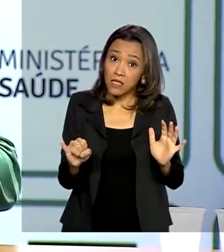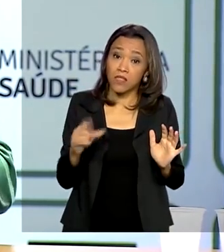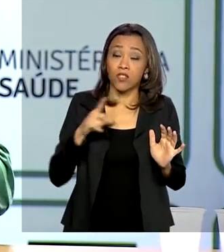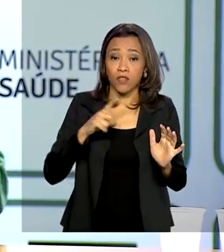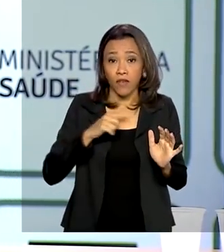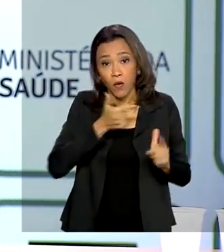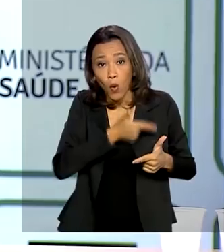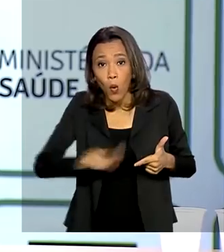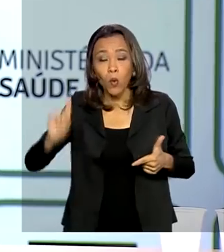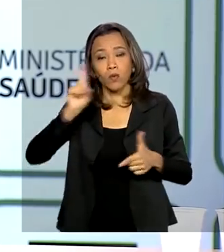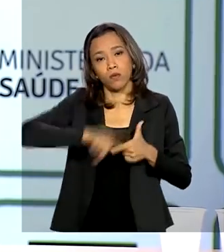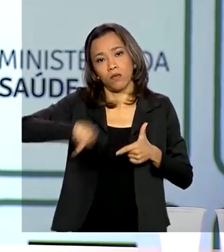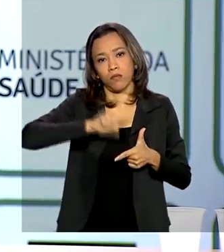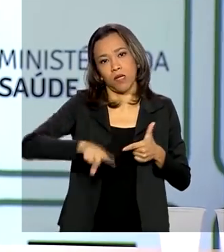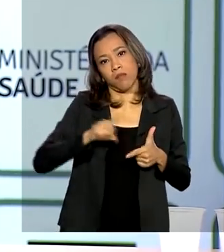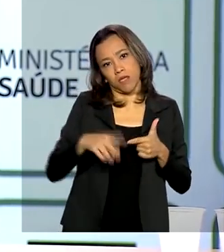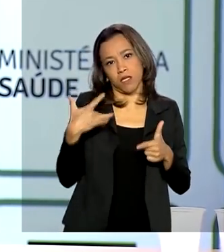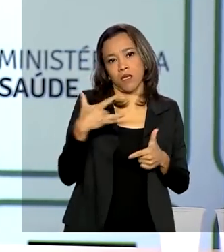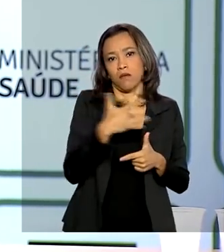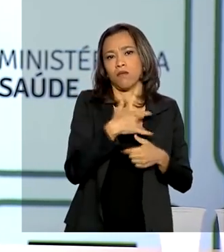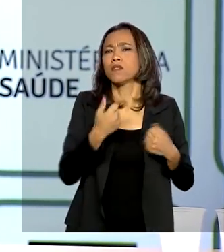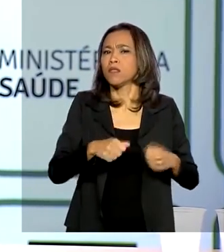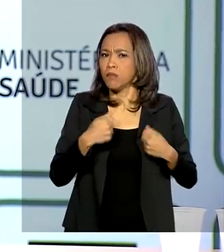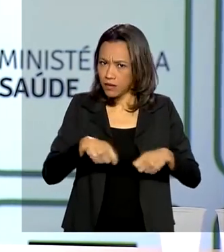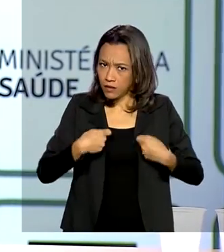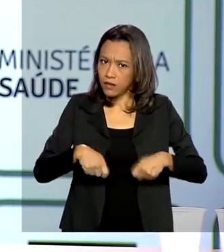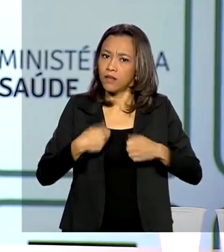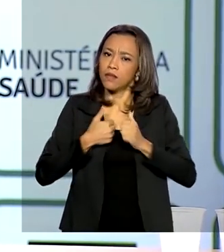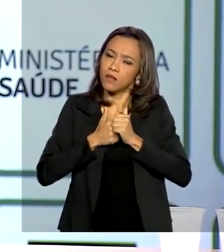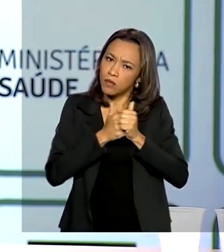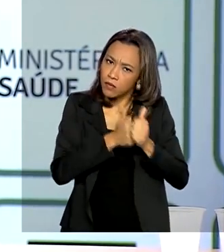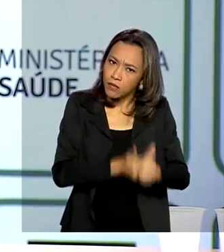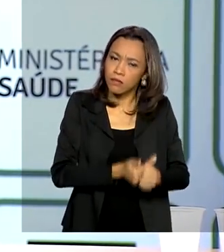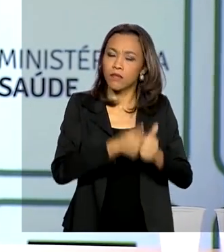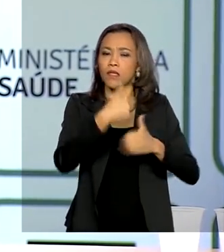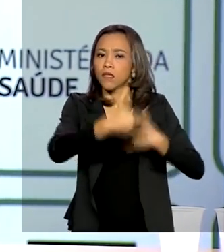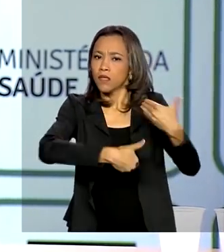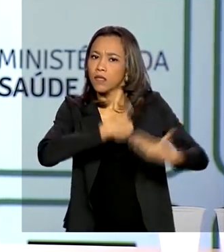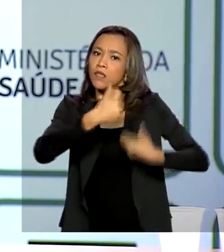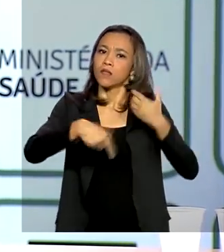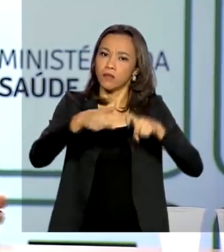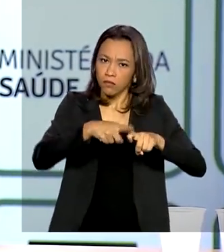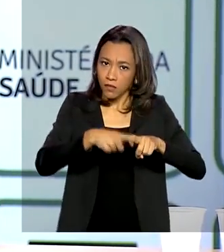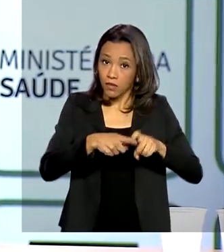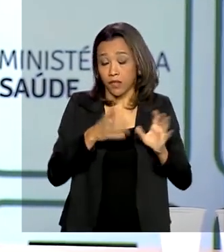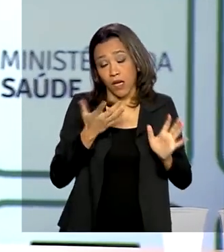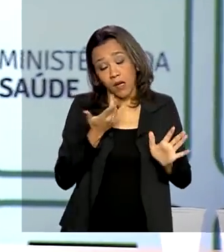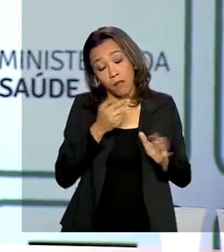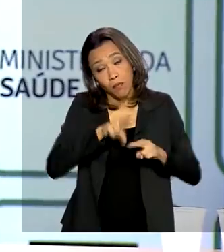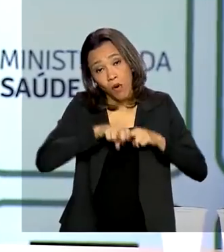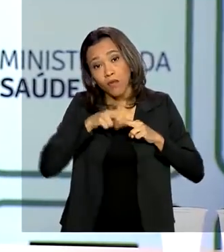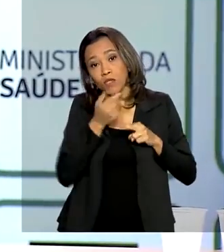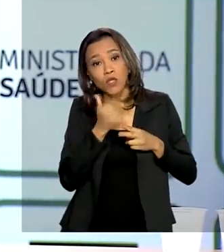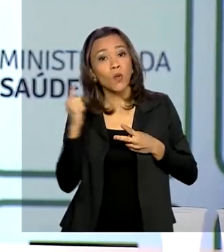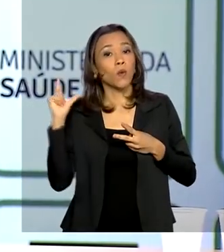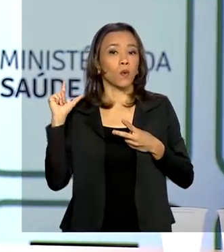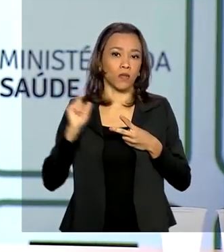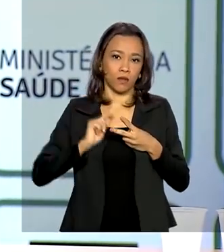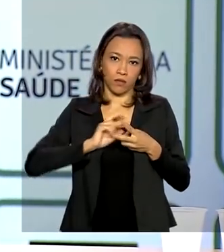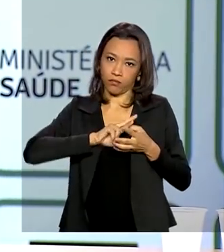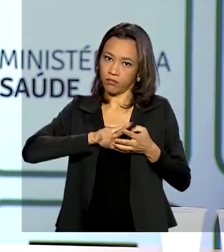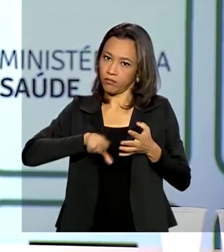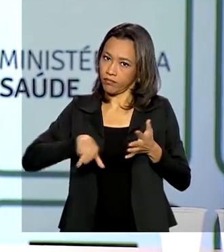condição de saúde que necessite de uma consulta clínica. Mas aí é por outras causas, por outras condições.